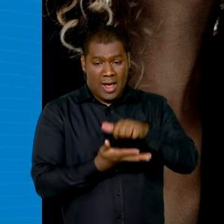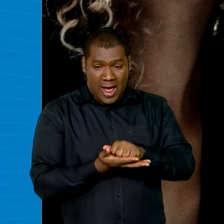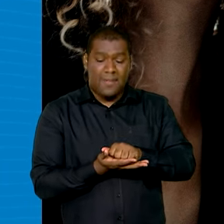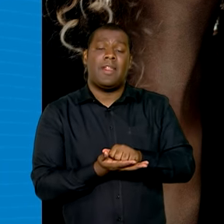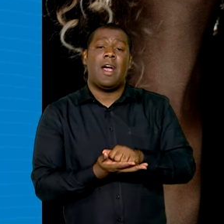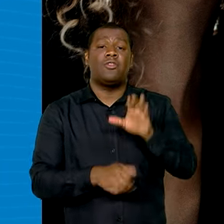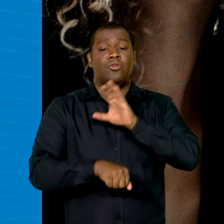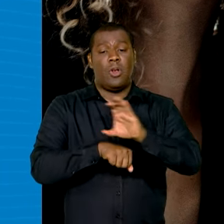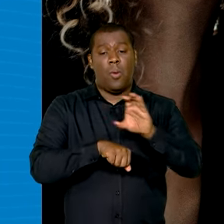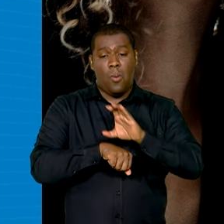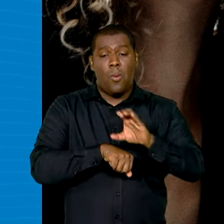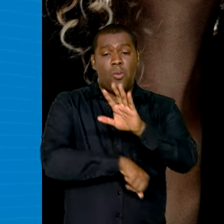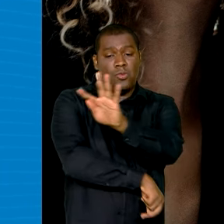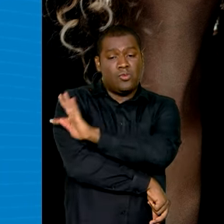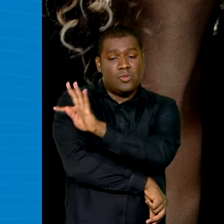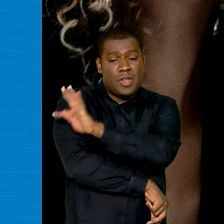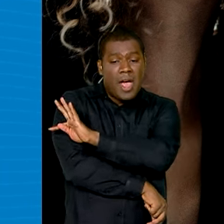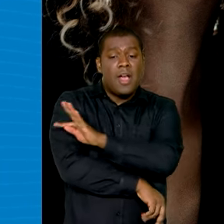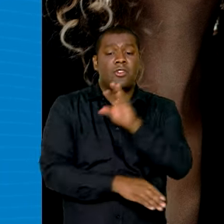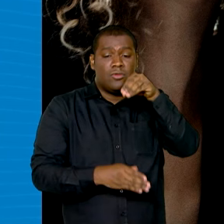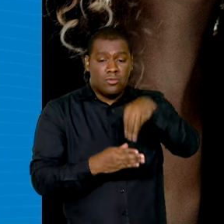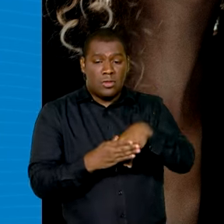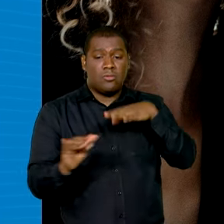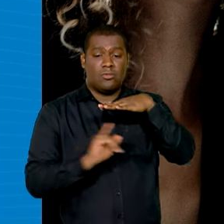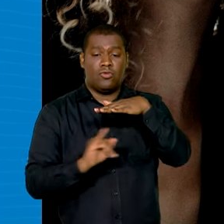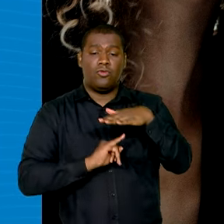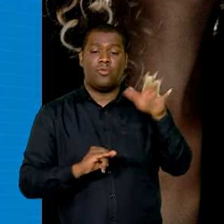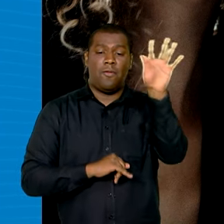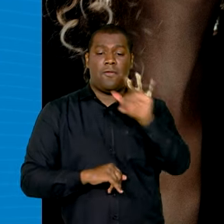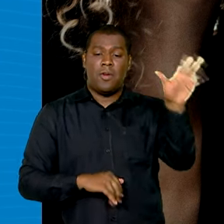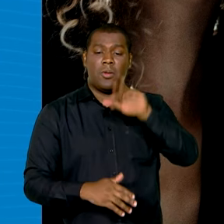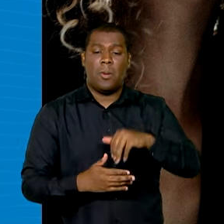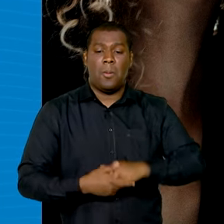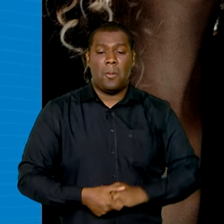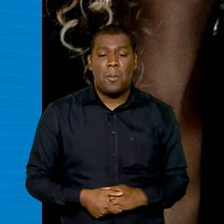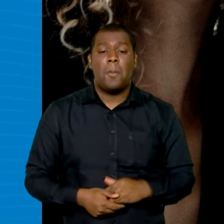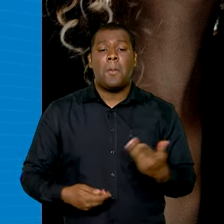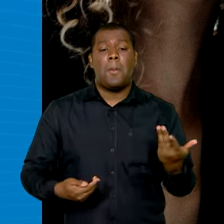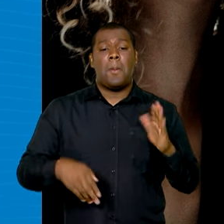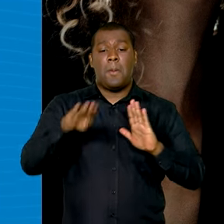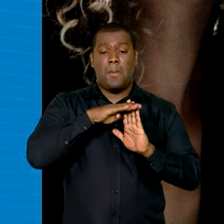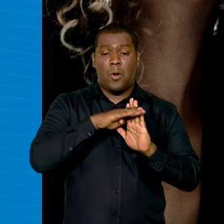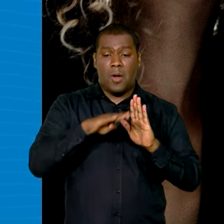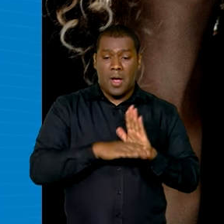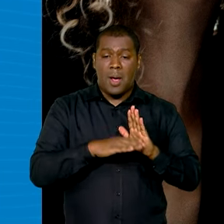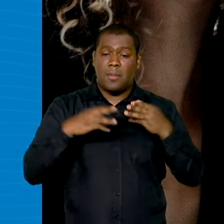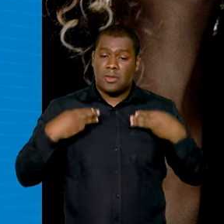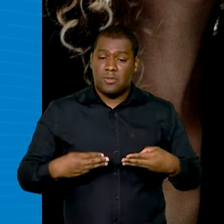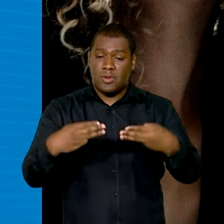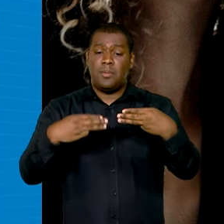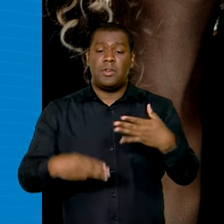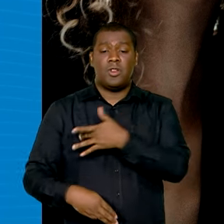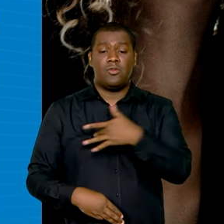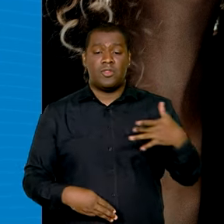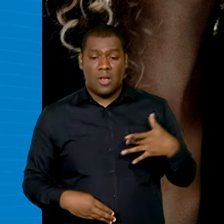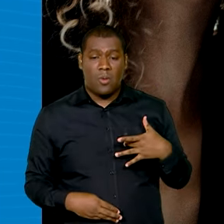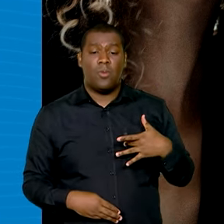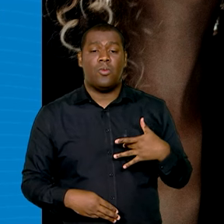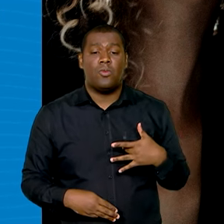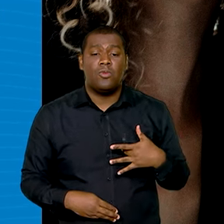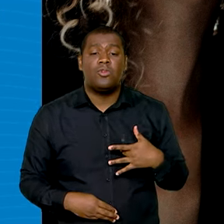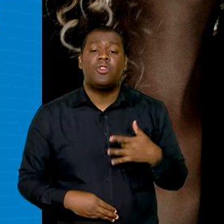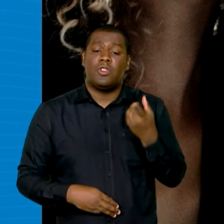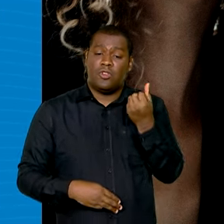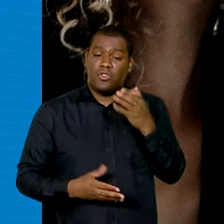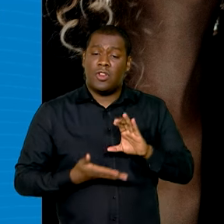profissionalizantes nos institutos federais. Todos os programas do Ministério da Saúde terão recorte